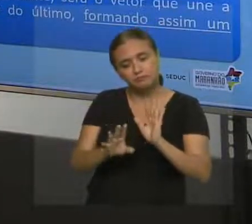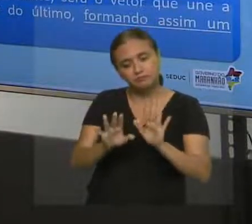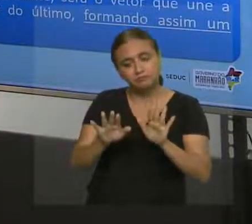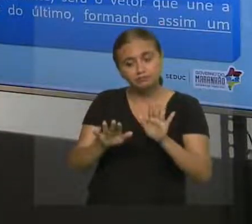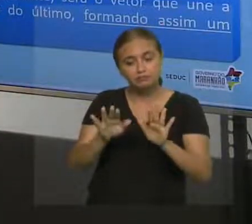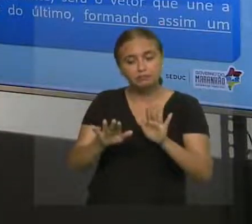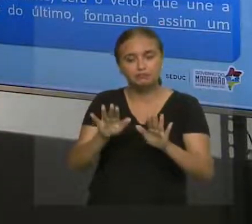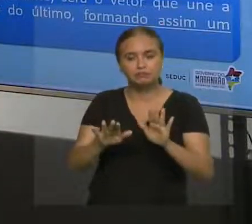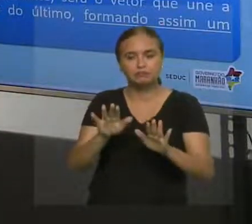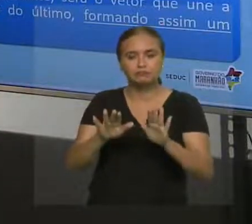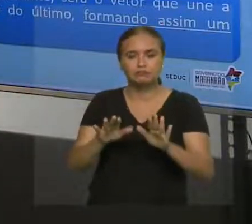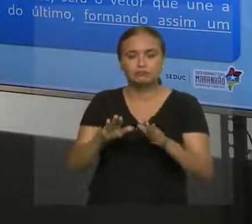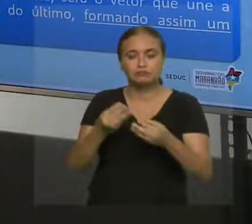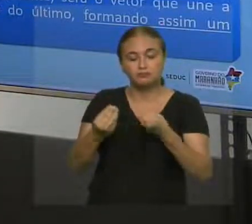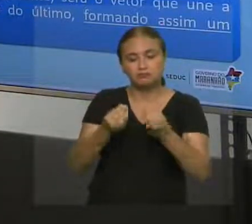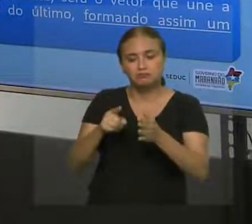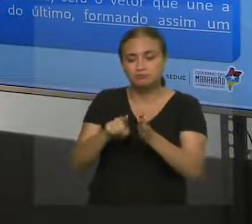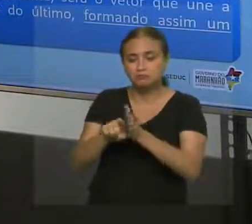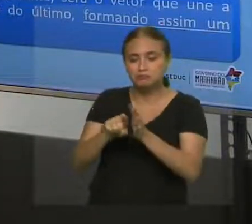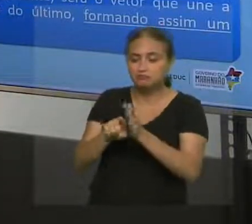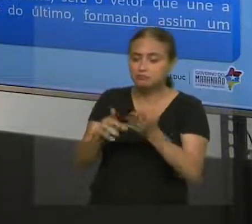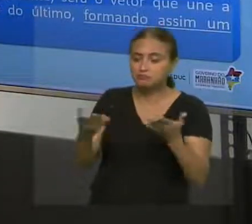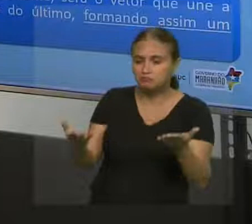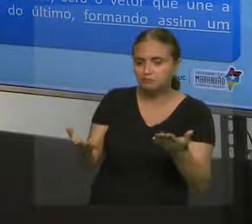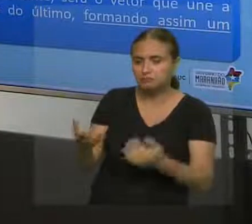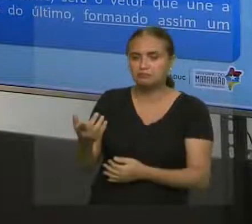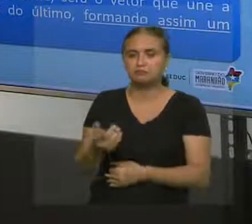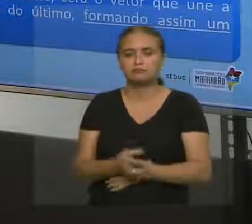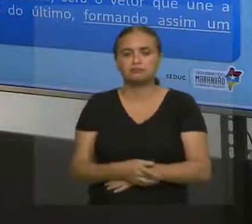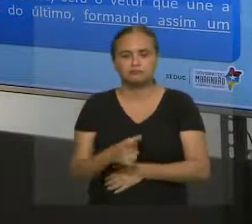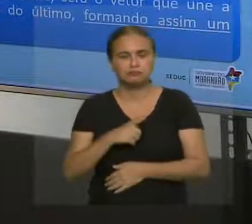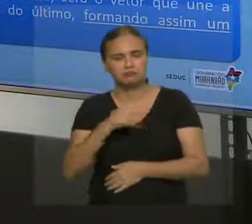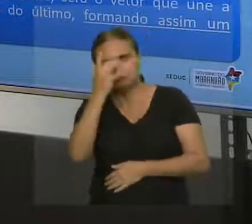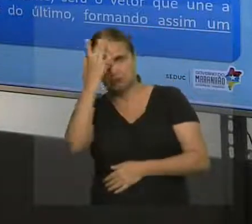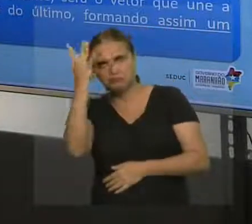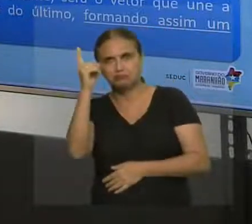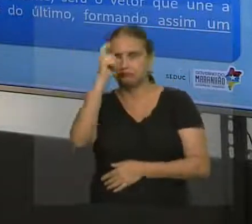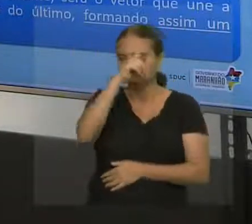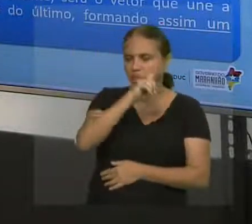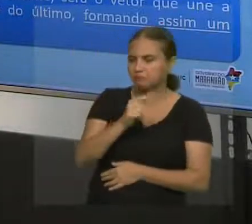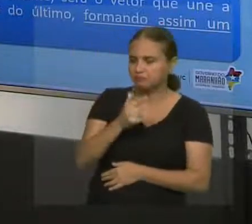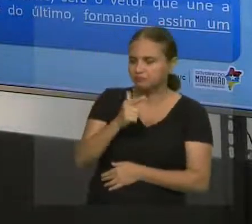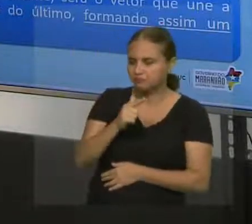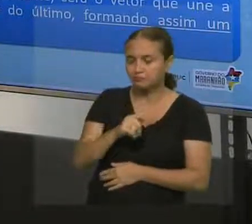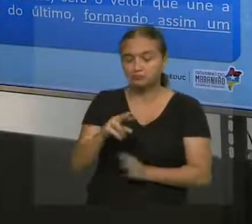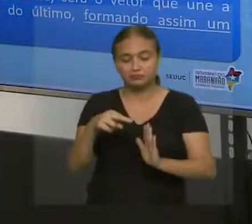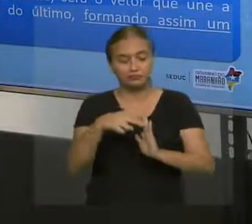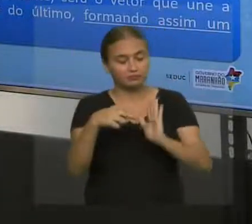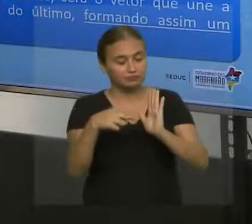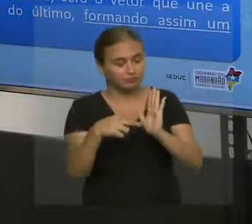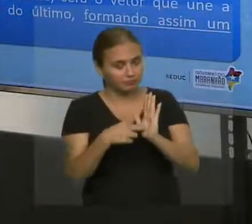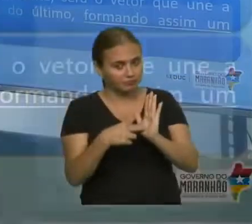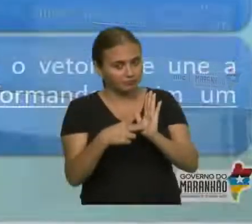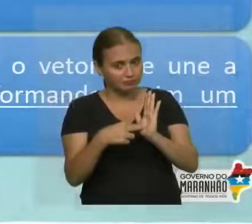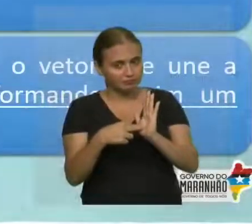depende muito do que a questão vai te dar. Como eu falei, não tem o mais fácil ou o mais difícil. Então, a regra é fazer coincidir a extremidade de um